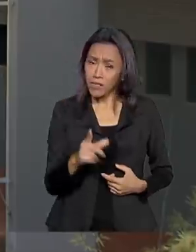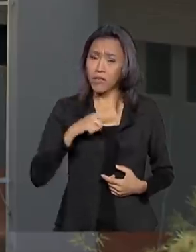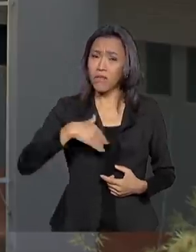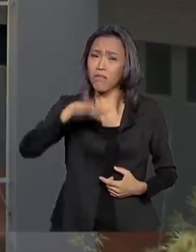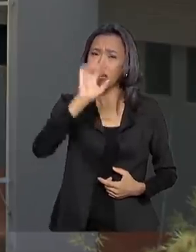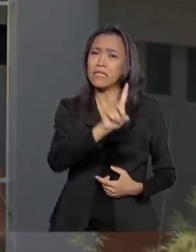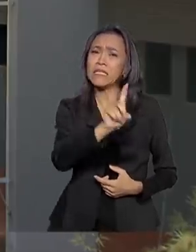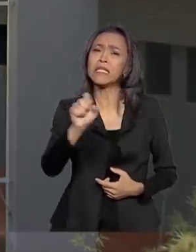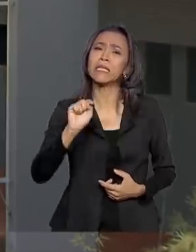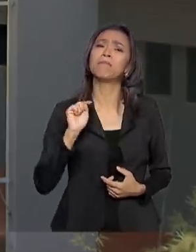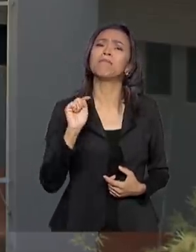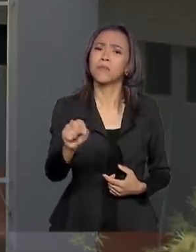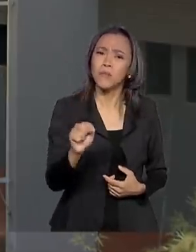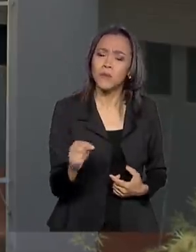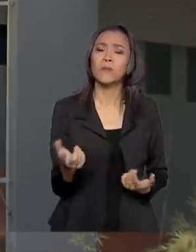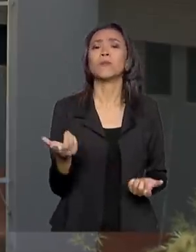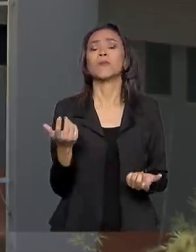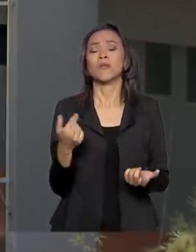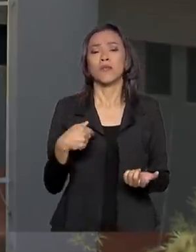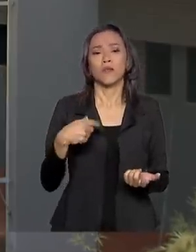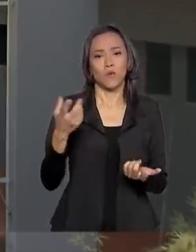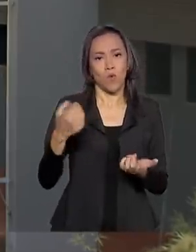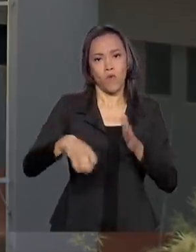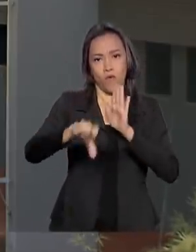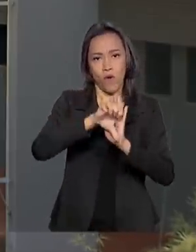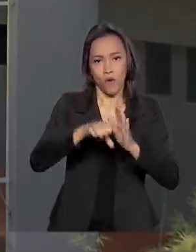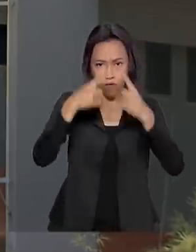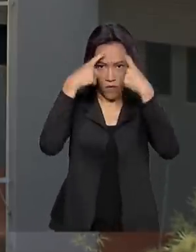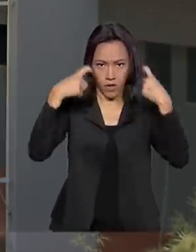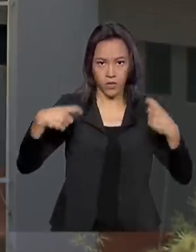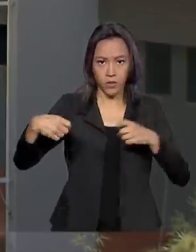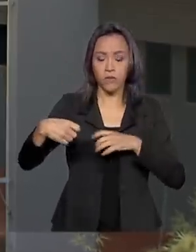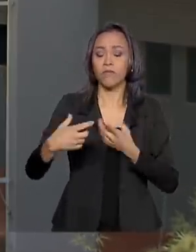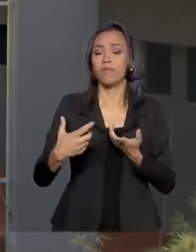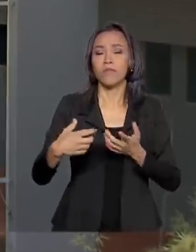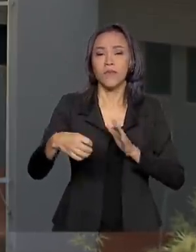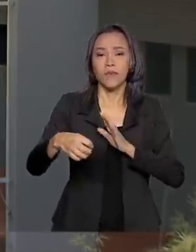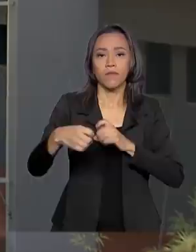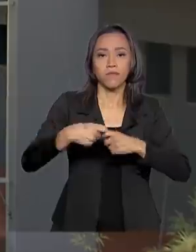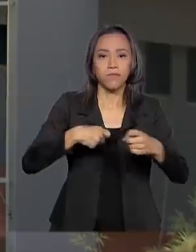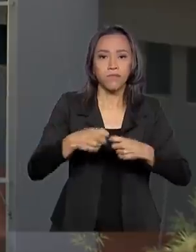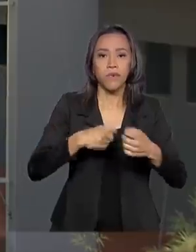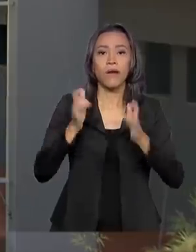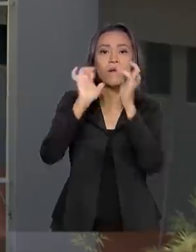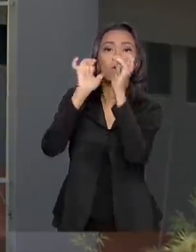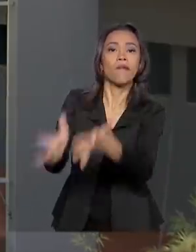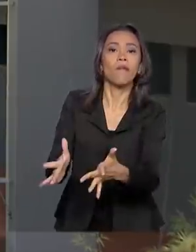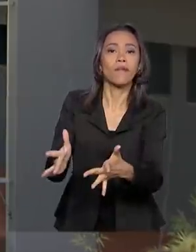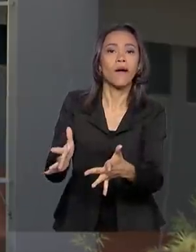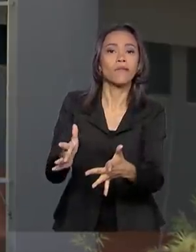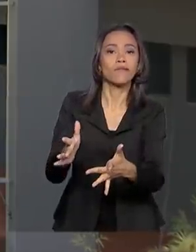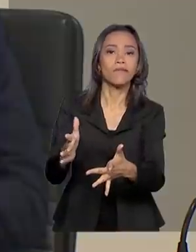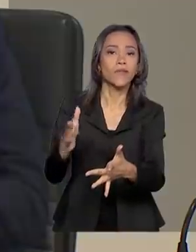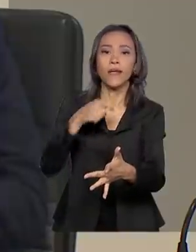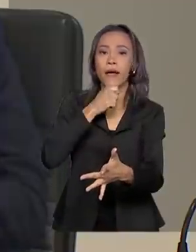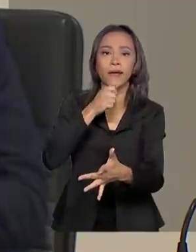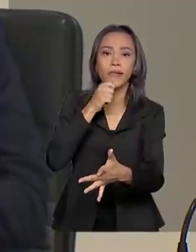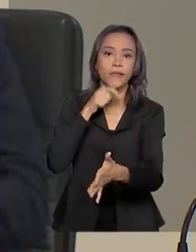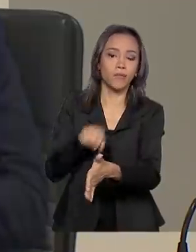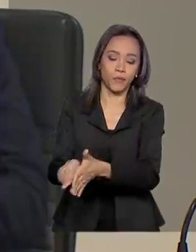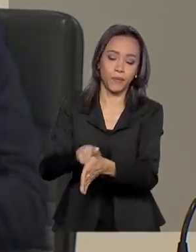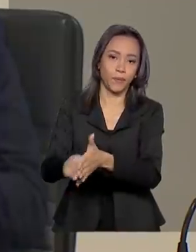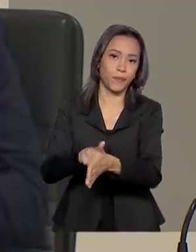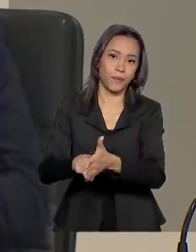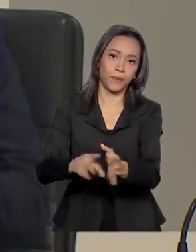relacionados a agressões sexuais guardados nos IMLs dos estados que não foram analisados. As